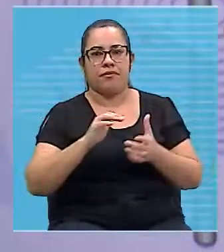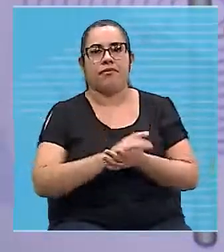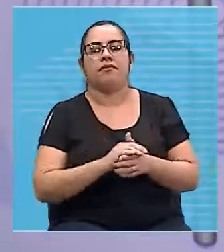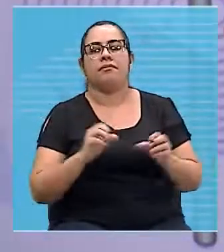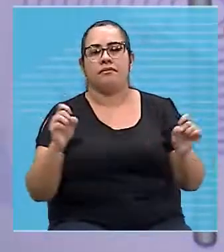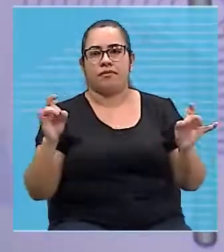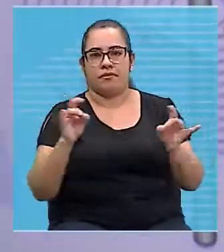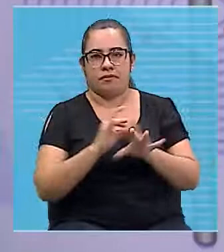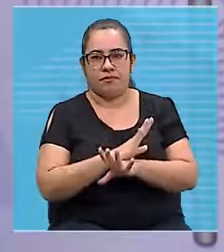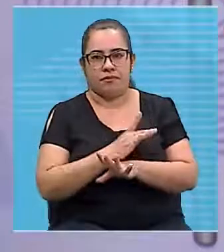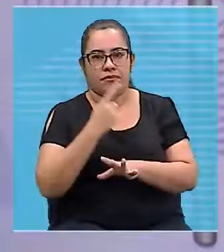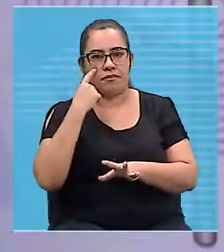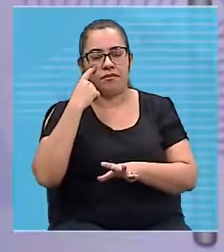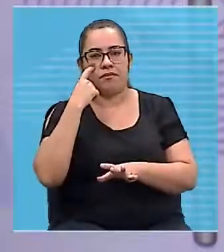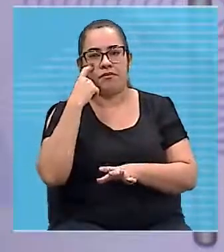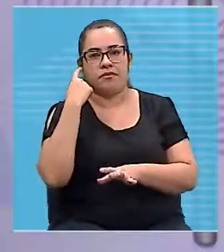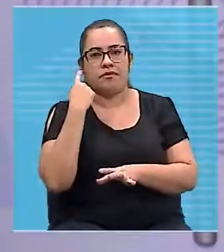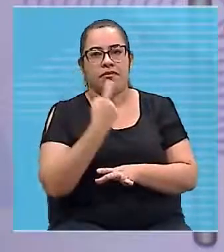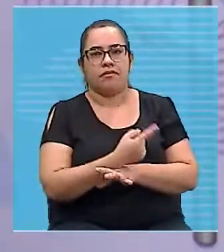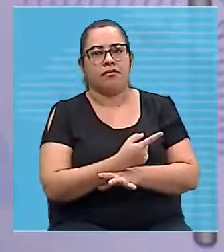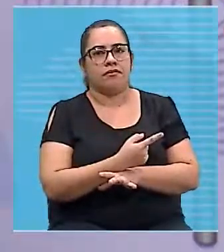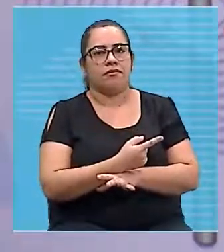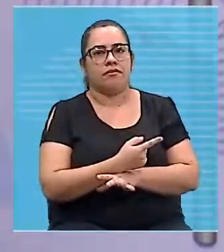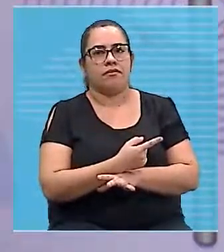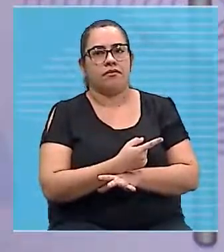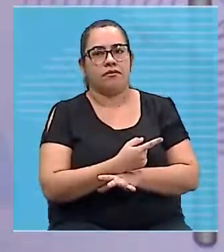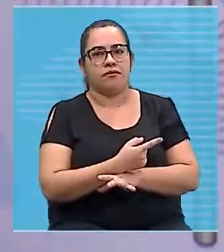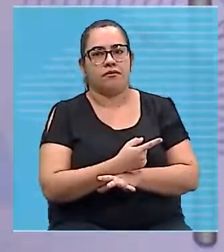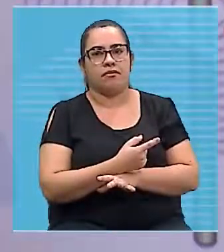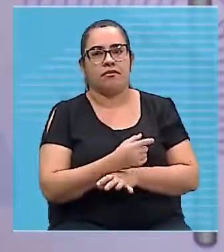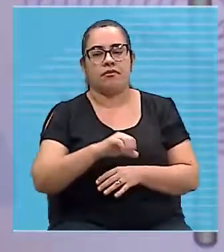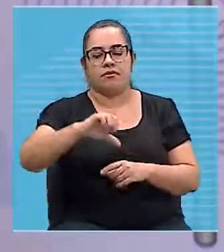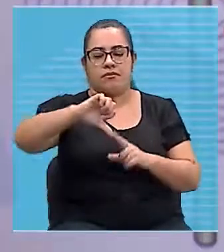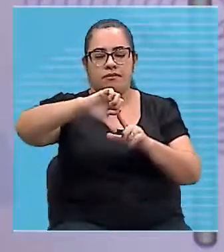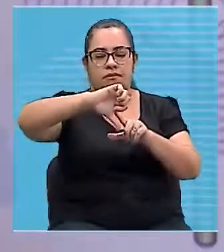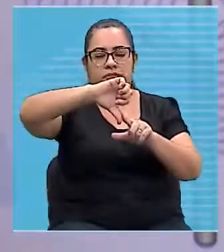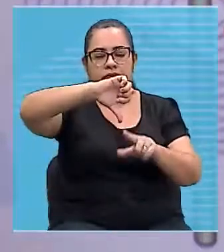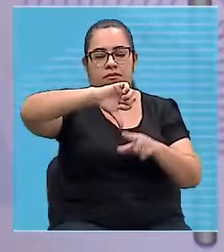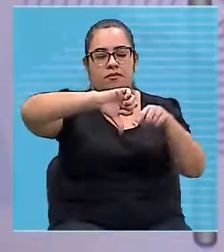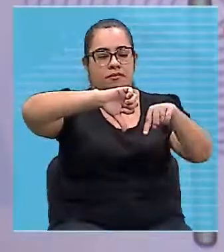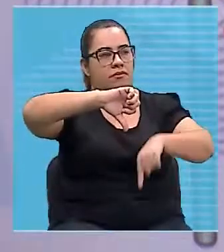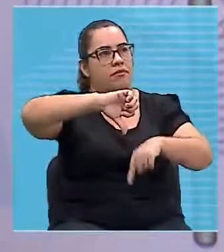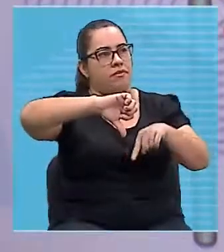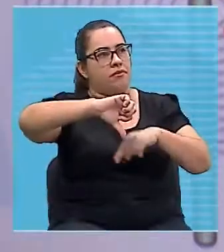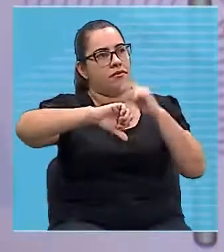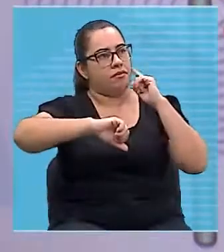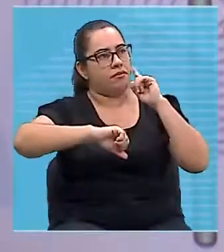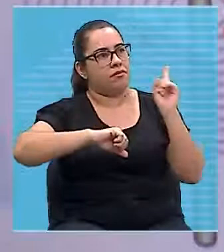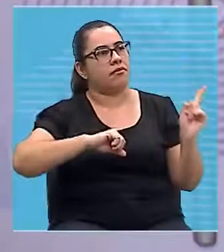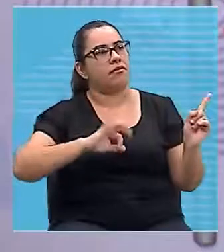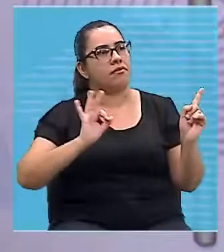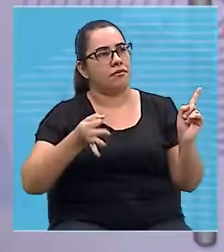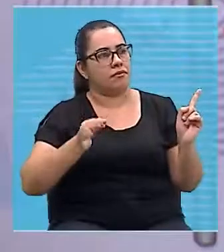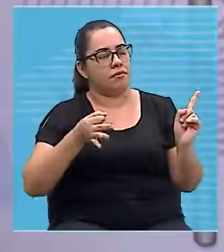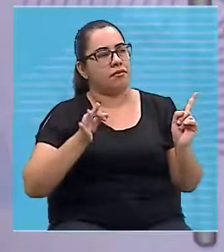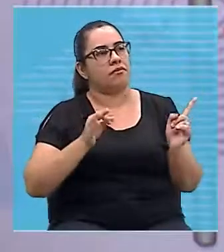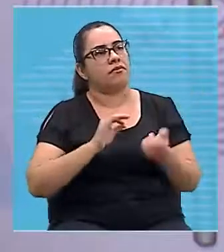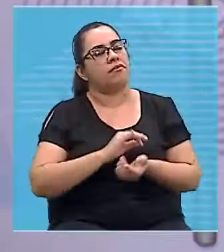Pronto. Olha só. eu tenho agora um polegar para baixo. Correto.